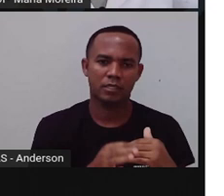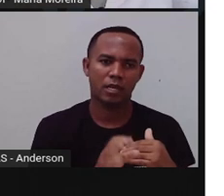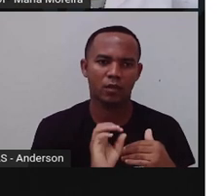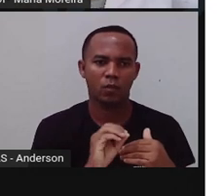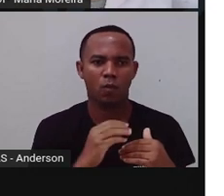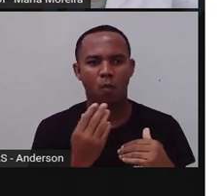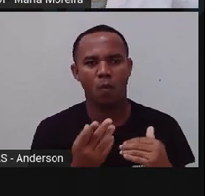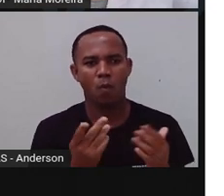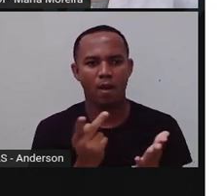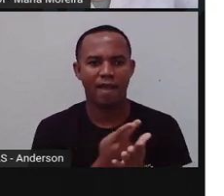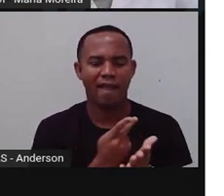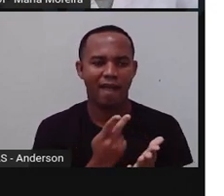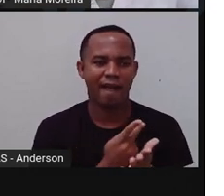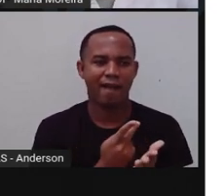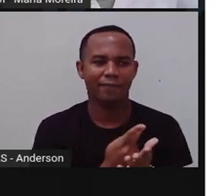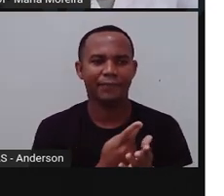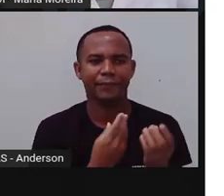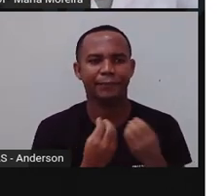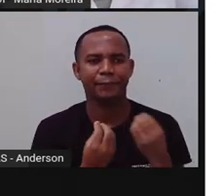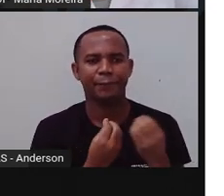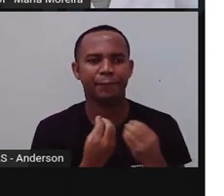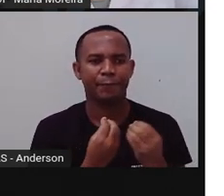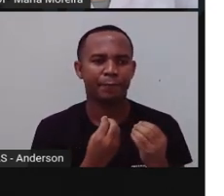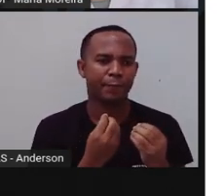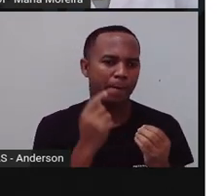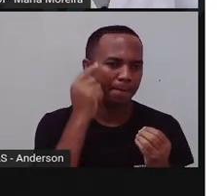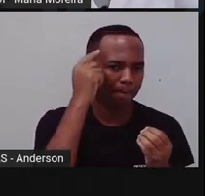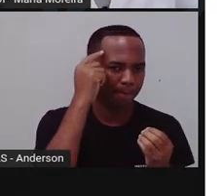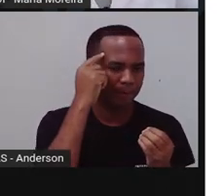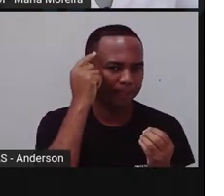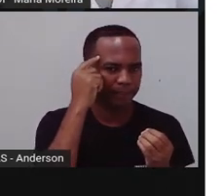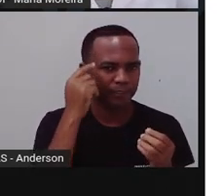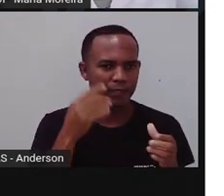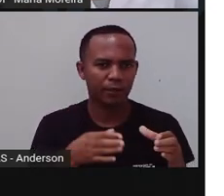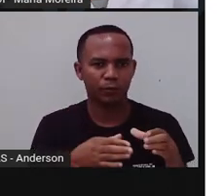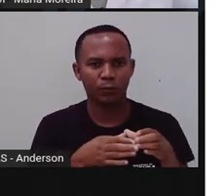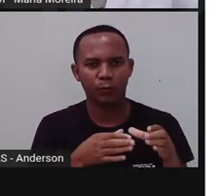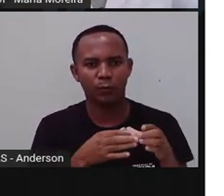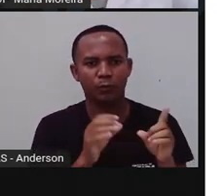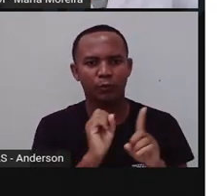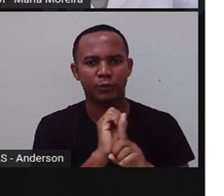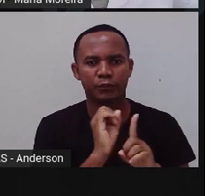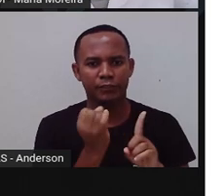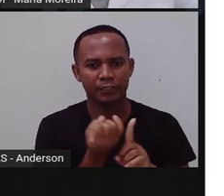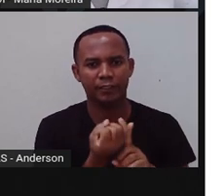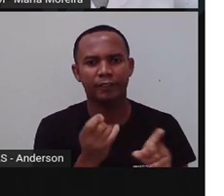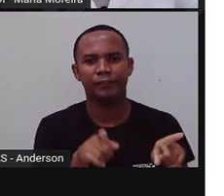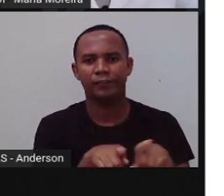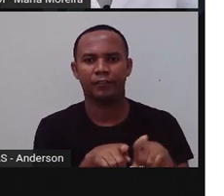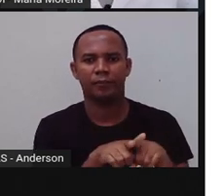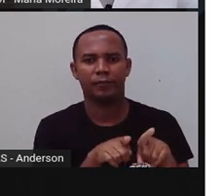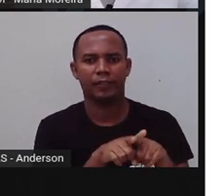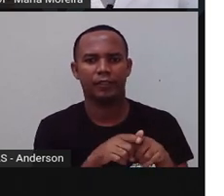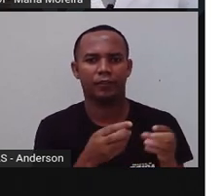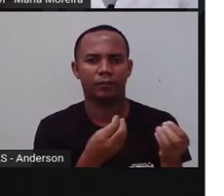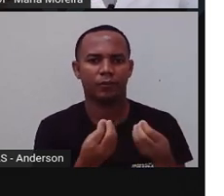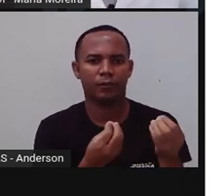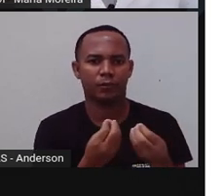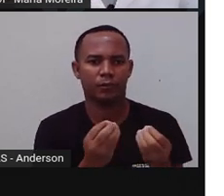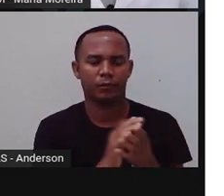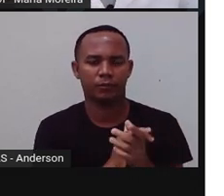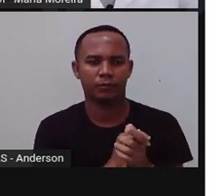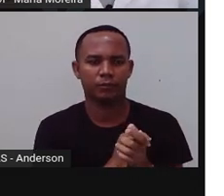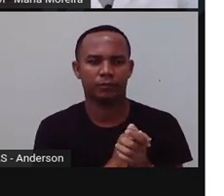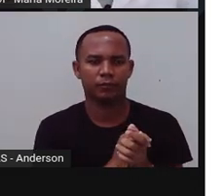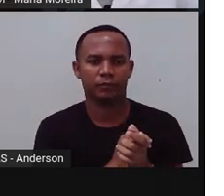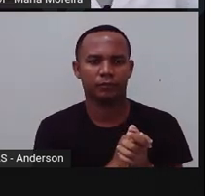Pensamento político, olha, pensar sobre a sociedade. Até conhecimentos religiosos, né? Então, até pouco tempo